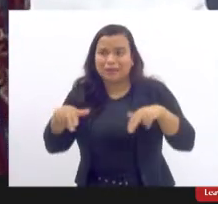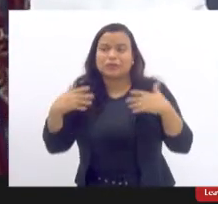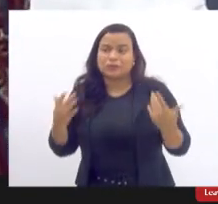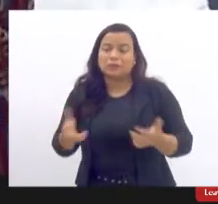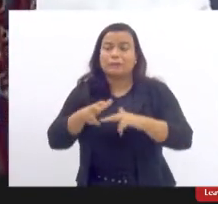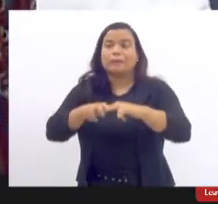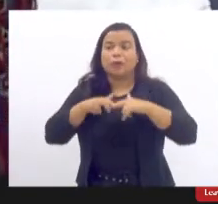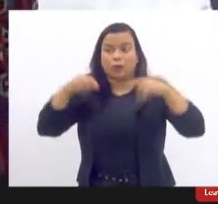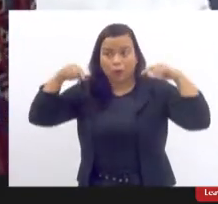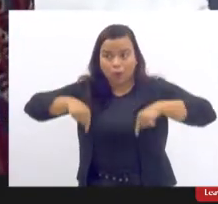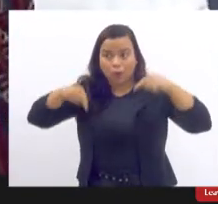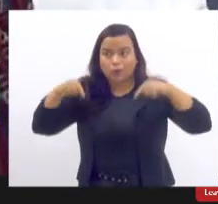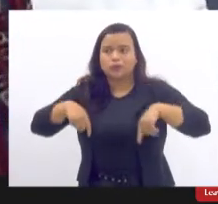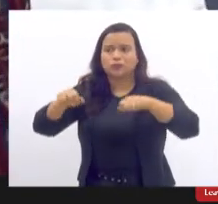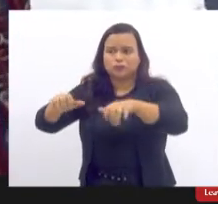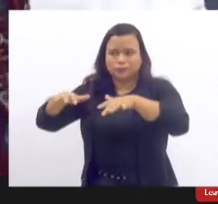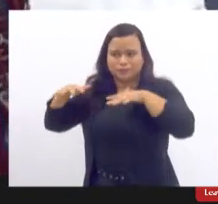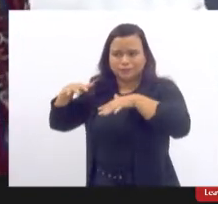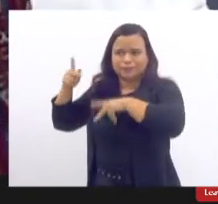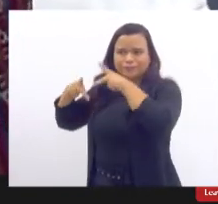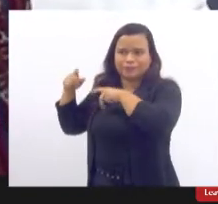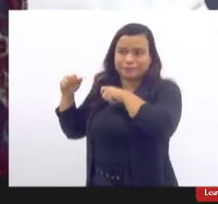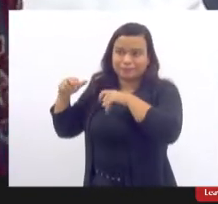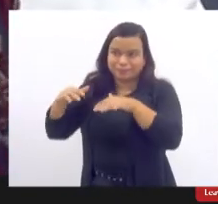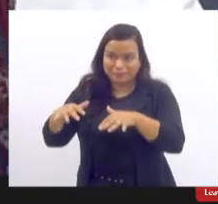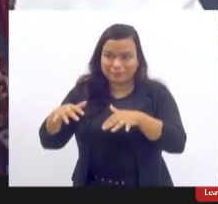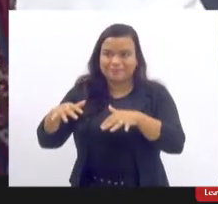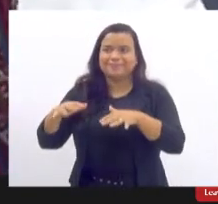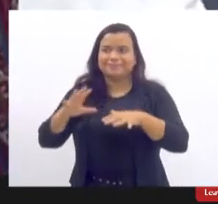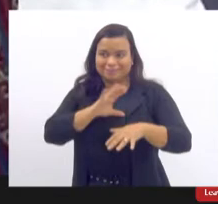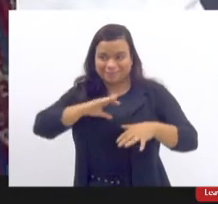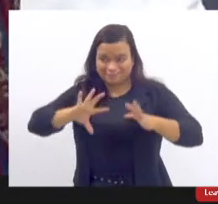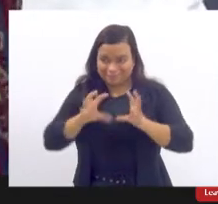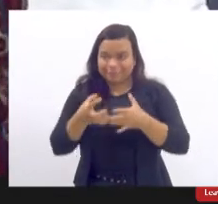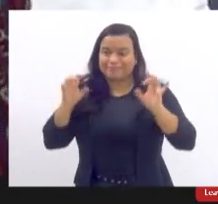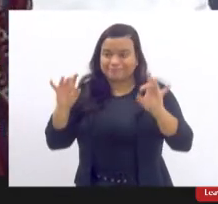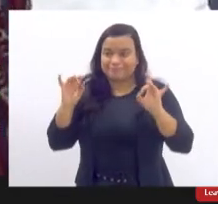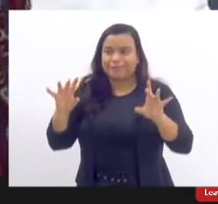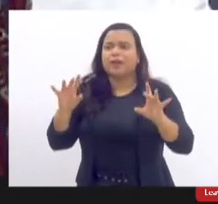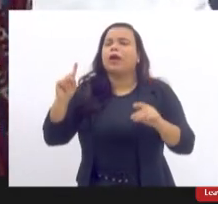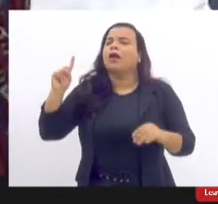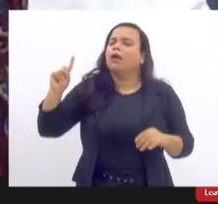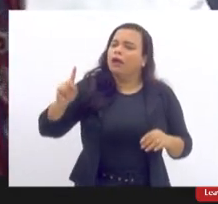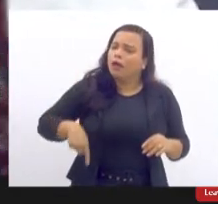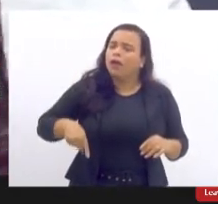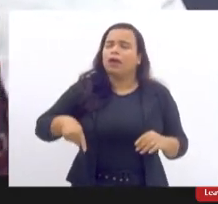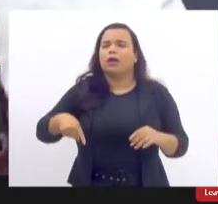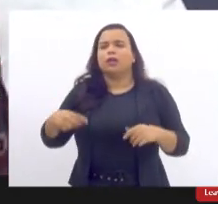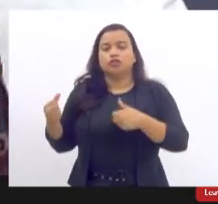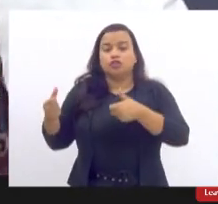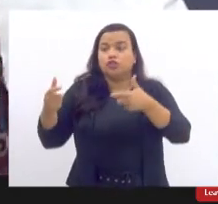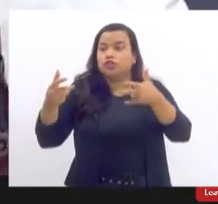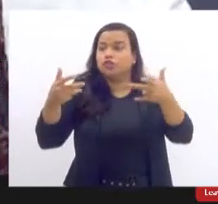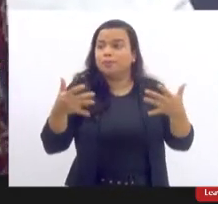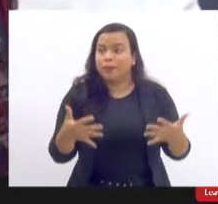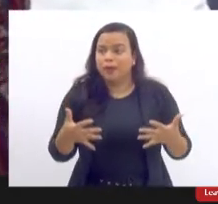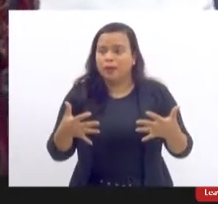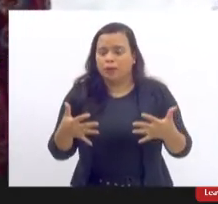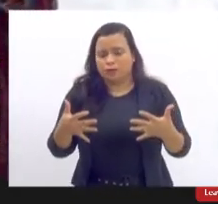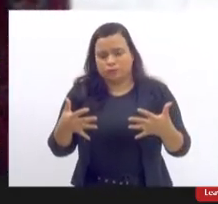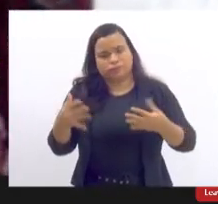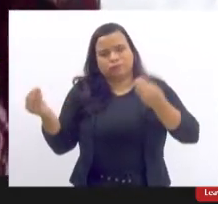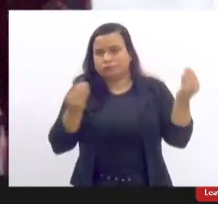dessa audiência do cumpra-se é exatamente desclarecer o alcance dessa lei,